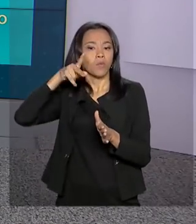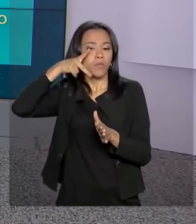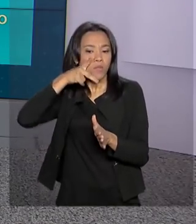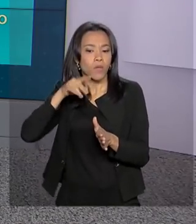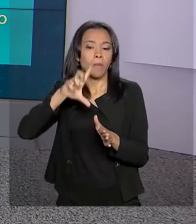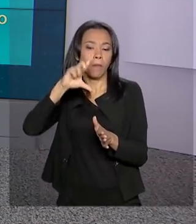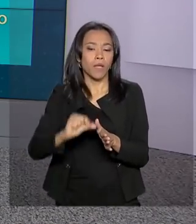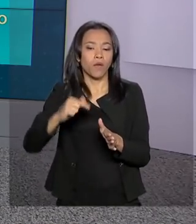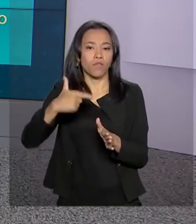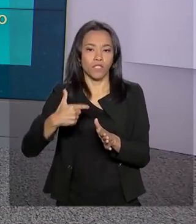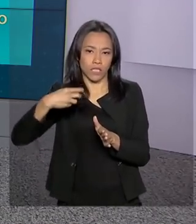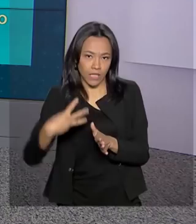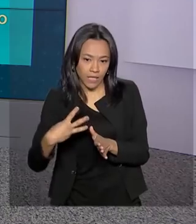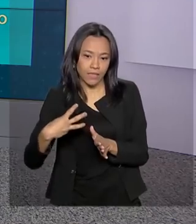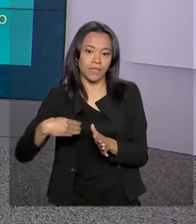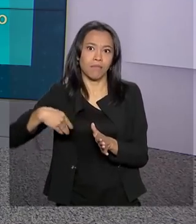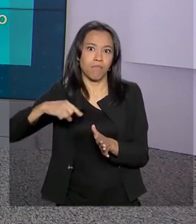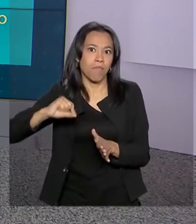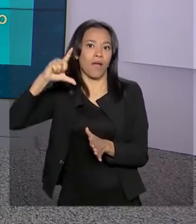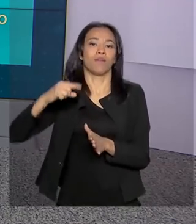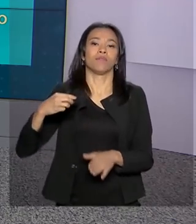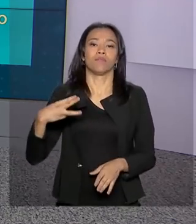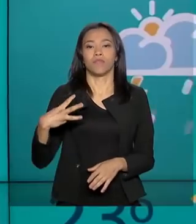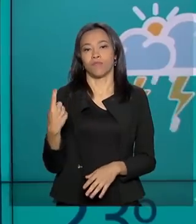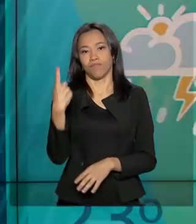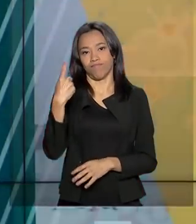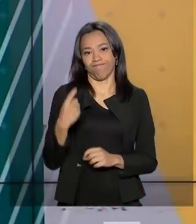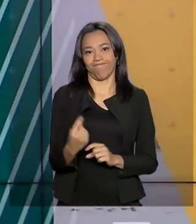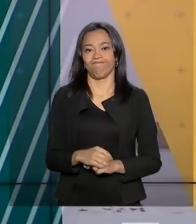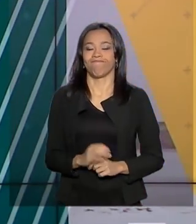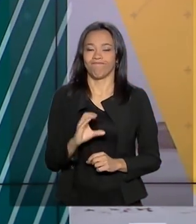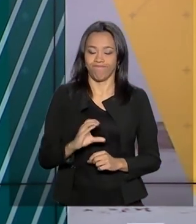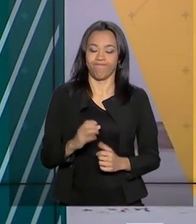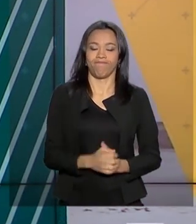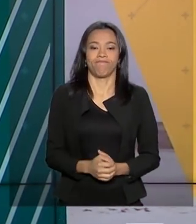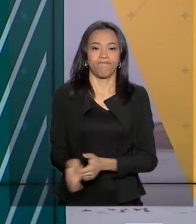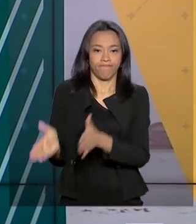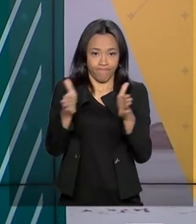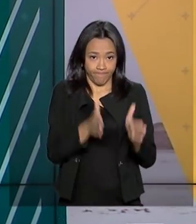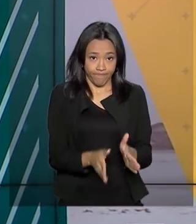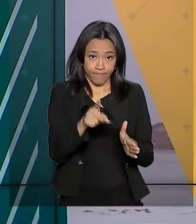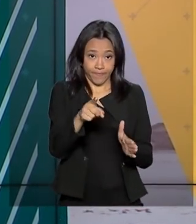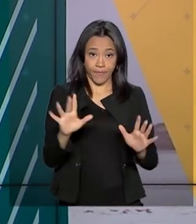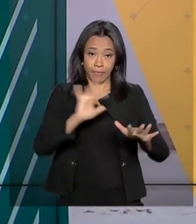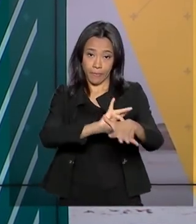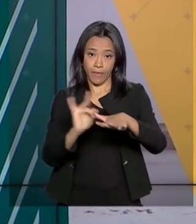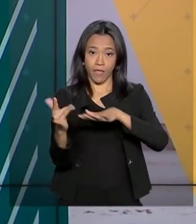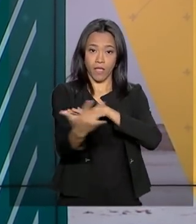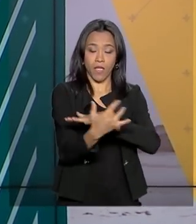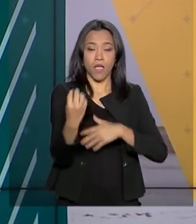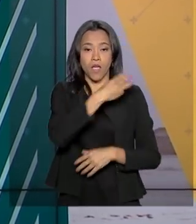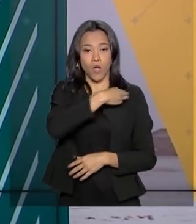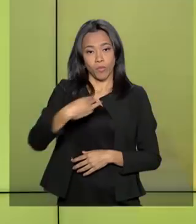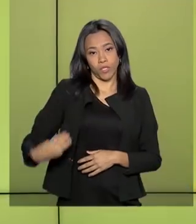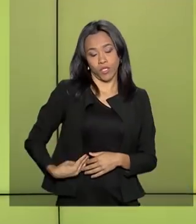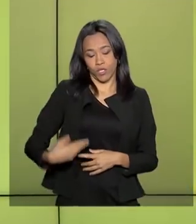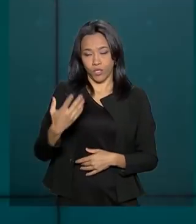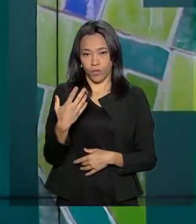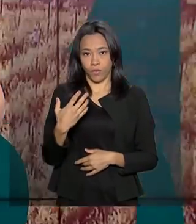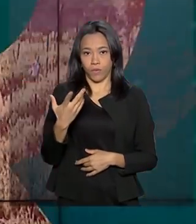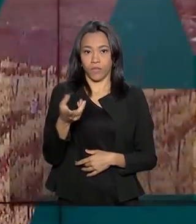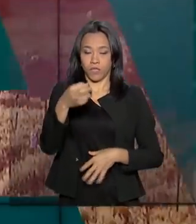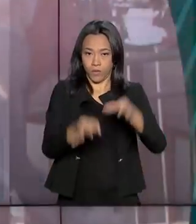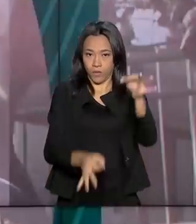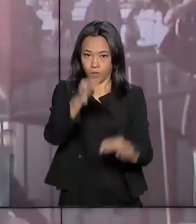mínima de 23 e máxima de 31 graus. E pelas redes sociais, o ministro da Justiça e Segurança Pública, Sérgio